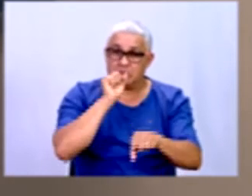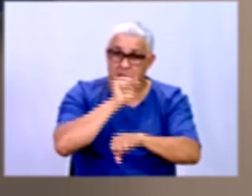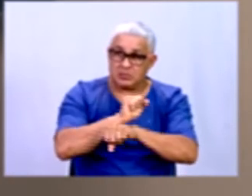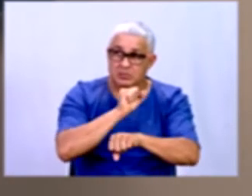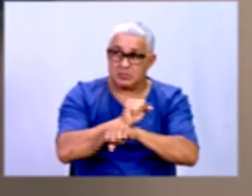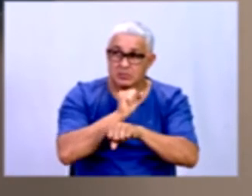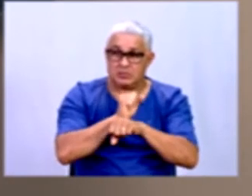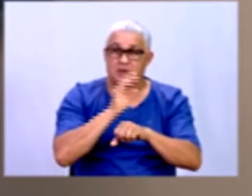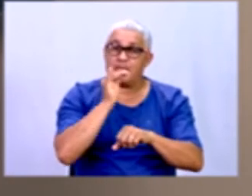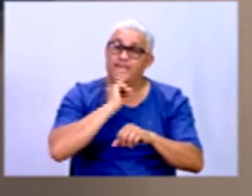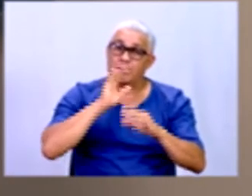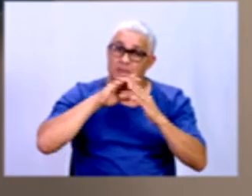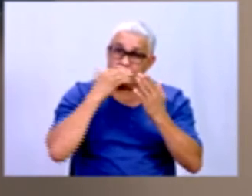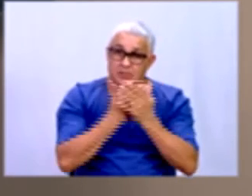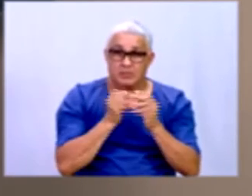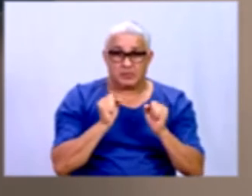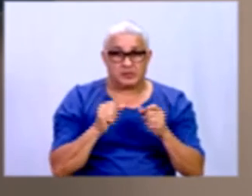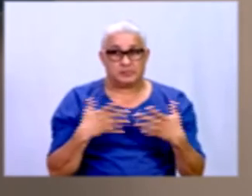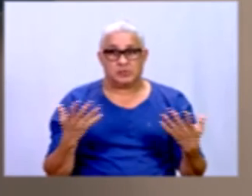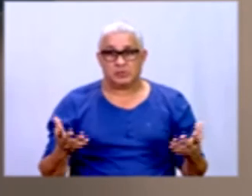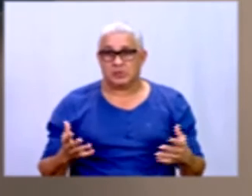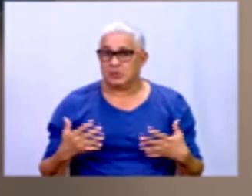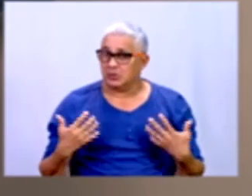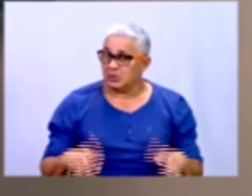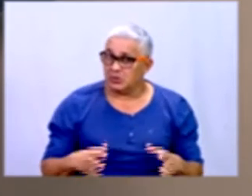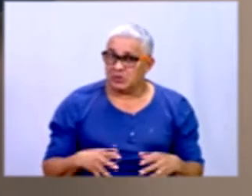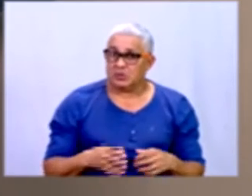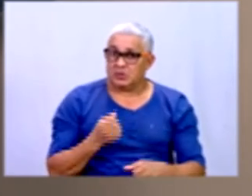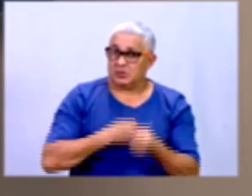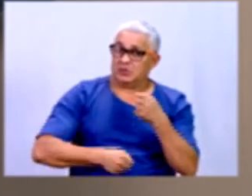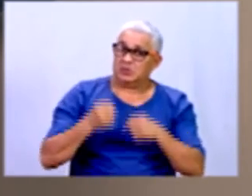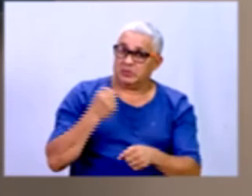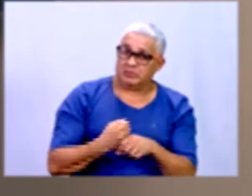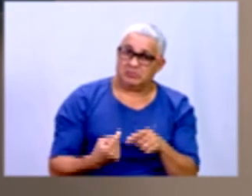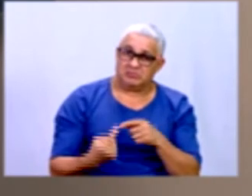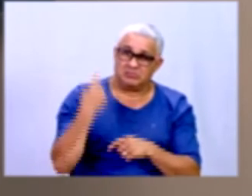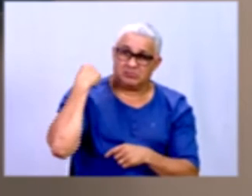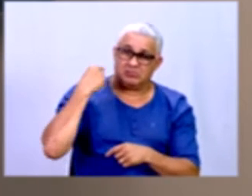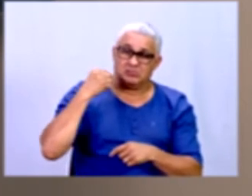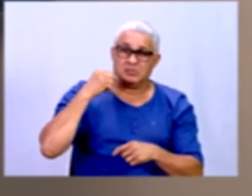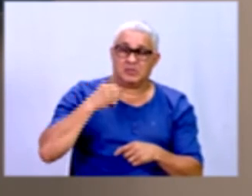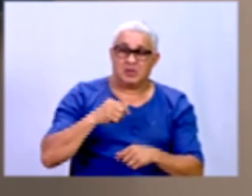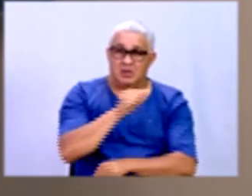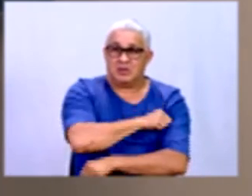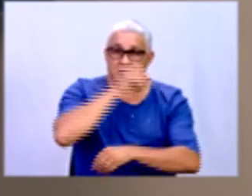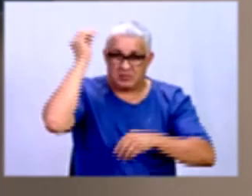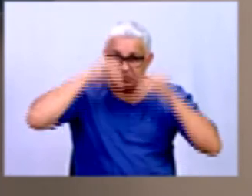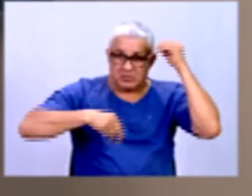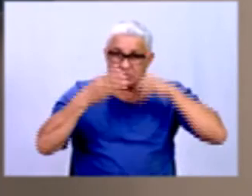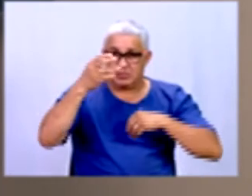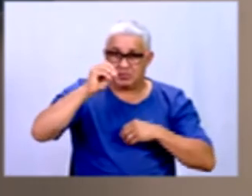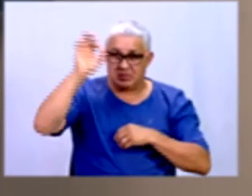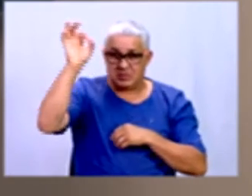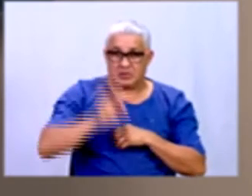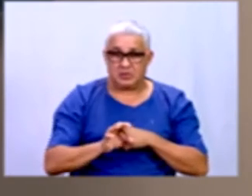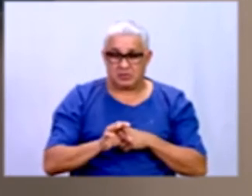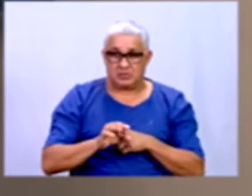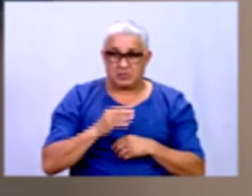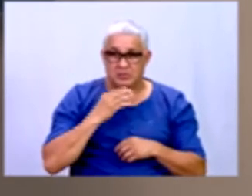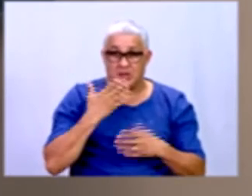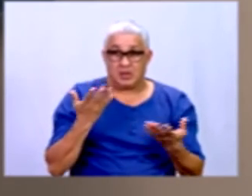essa escola, por exemplo, pode falar, nossa, mas no ano passado a minha taxa de desistência foi 30%. Então, eles vão ficar